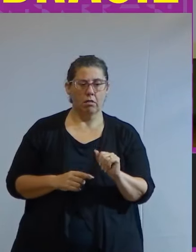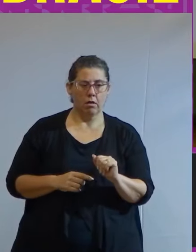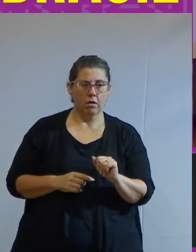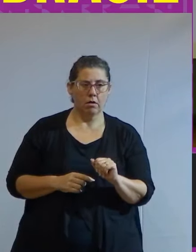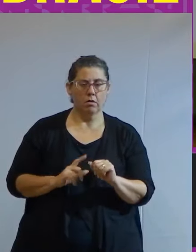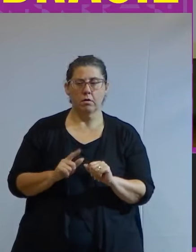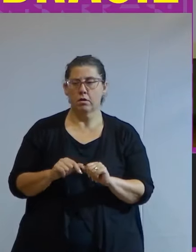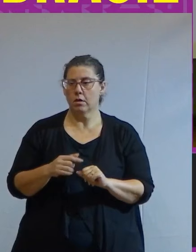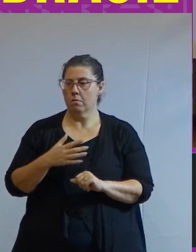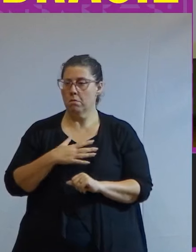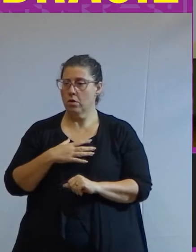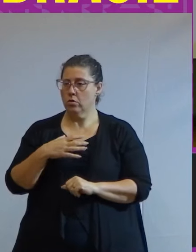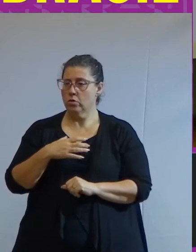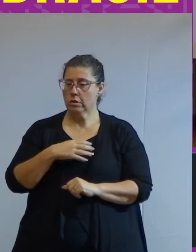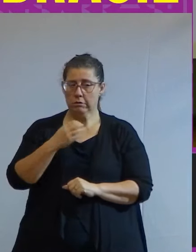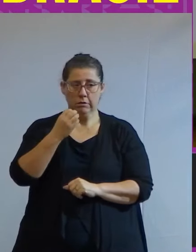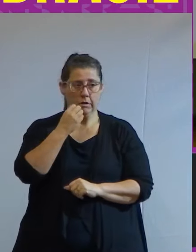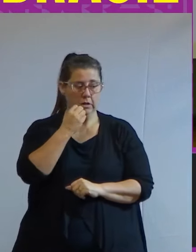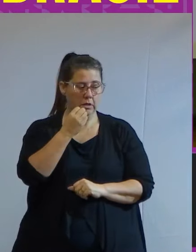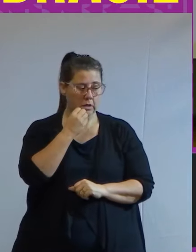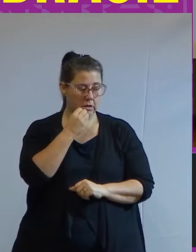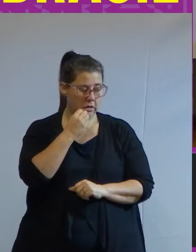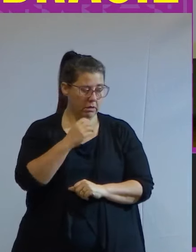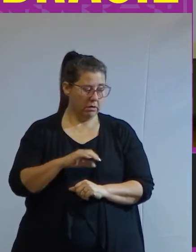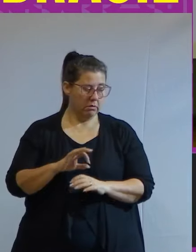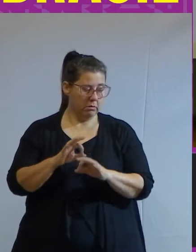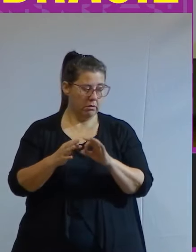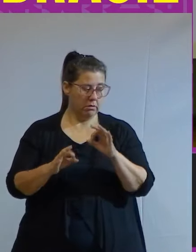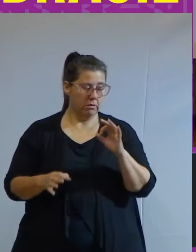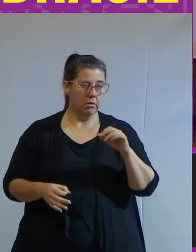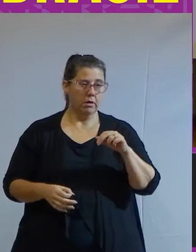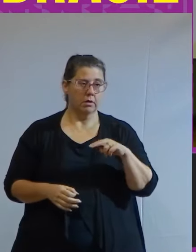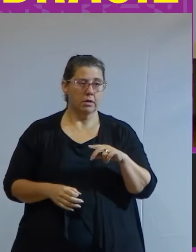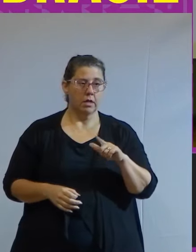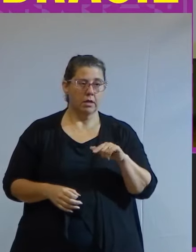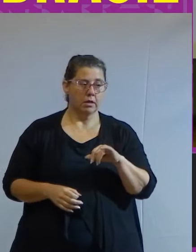essa minha maneira de tentar estender a análise